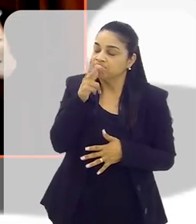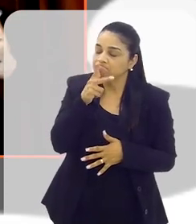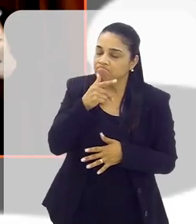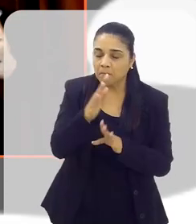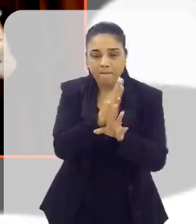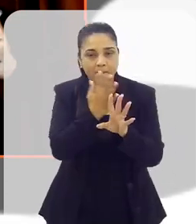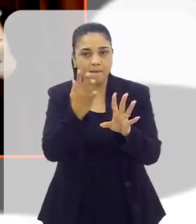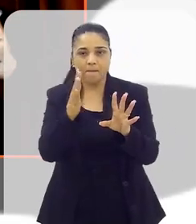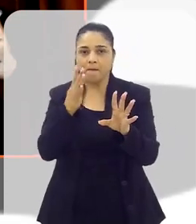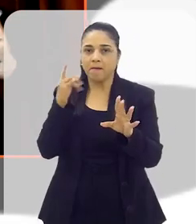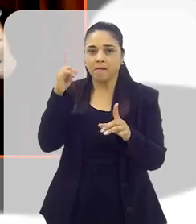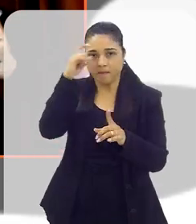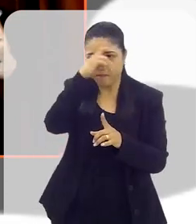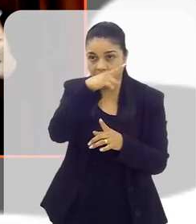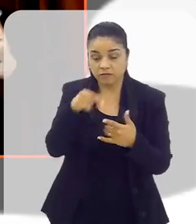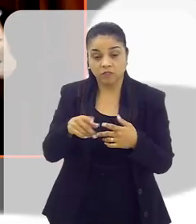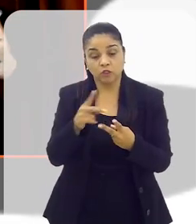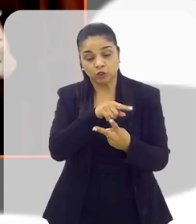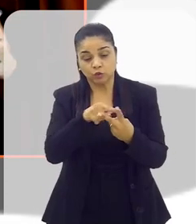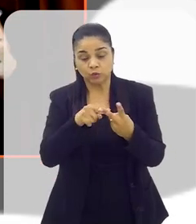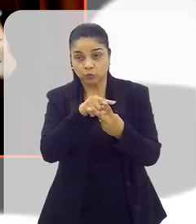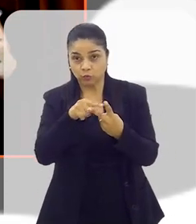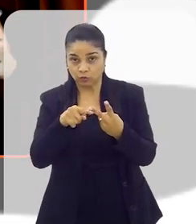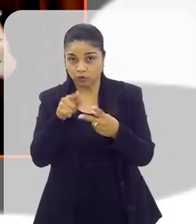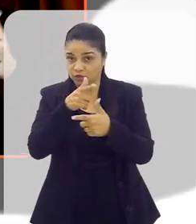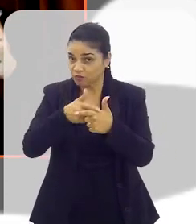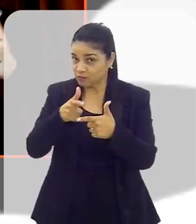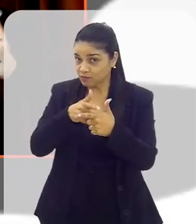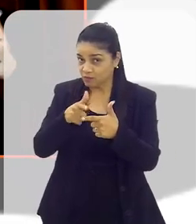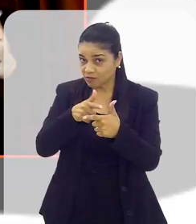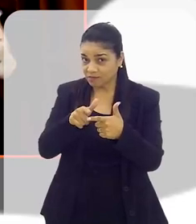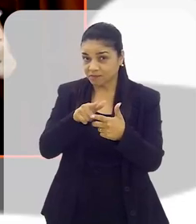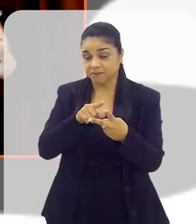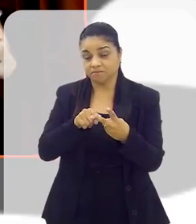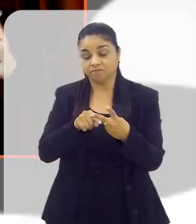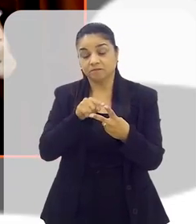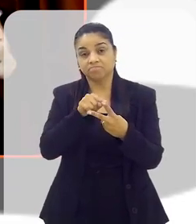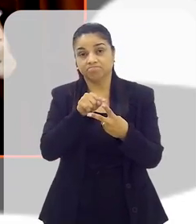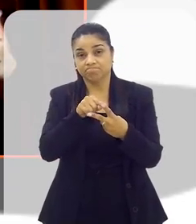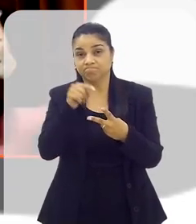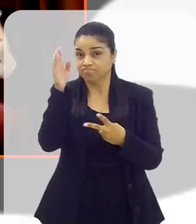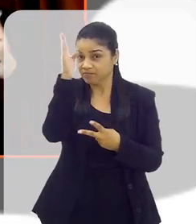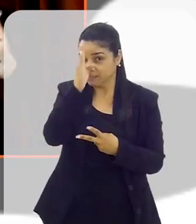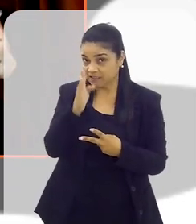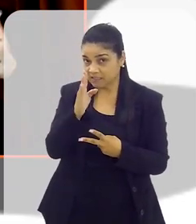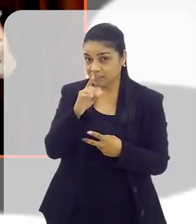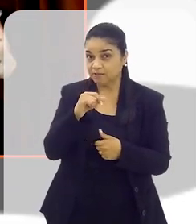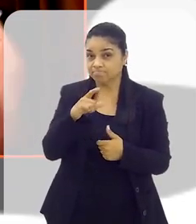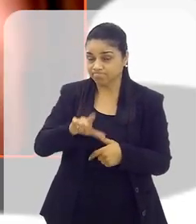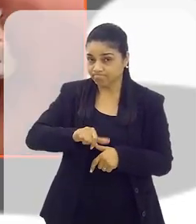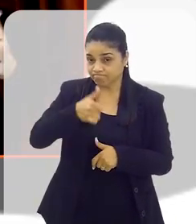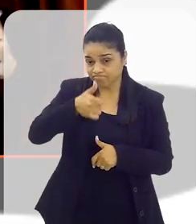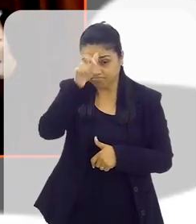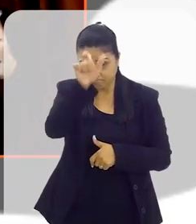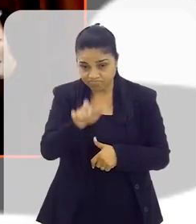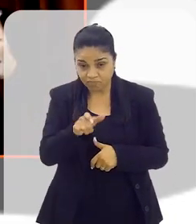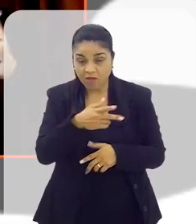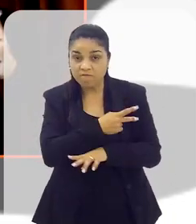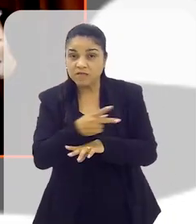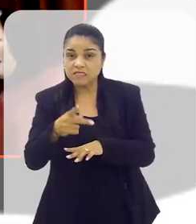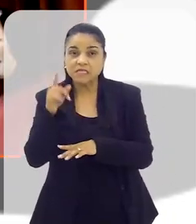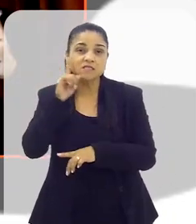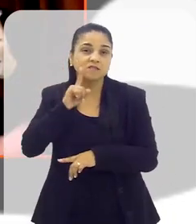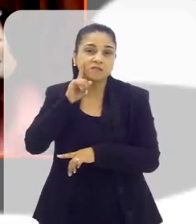nós temos aqui duas situações que nós temos que levar em consideração. Primeiro, aquele brasileiro que quer visitar os Estados